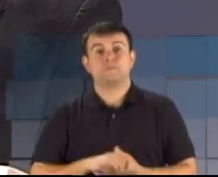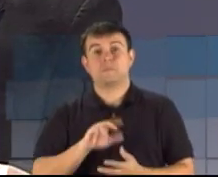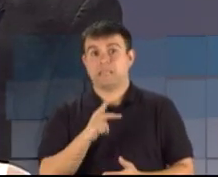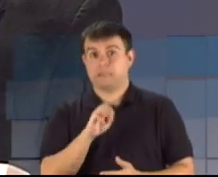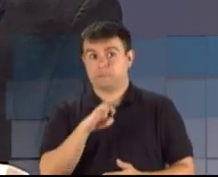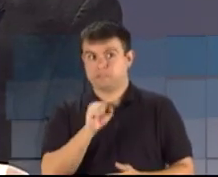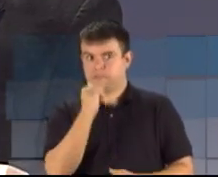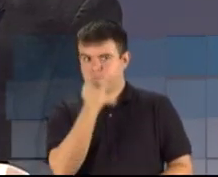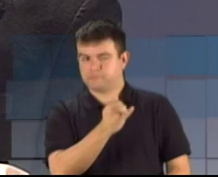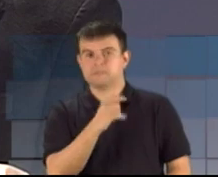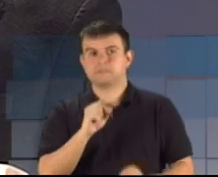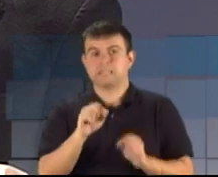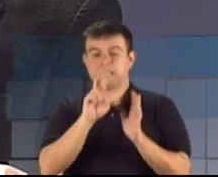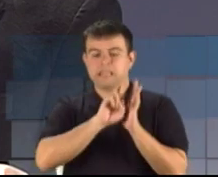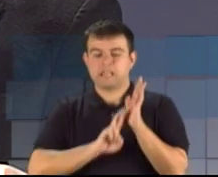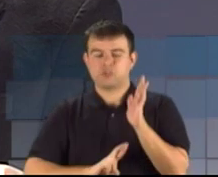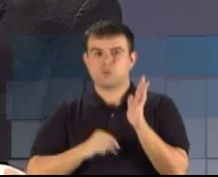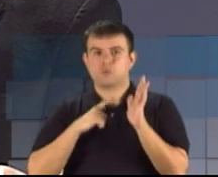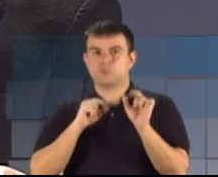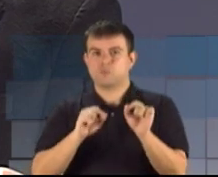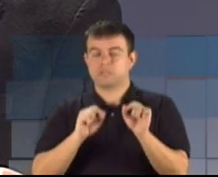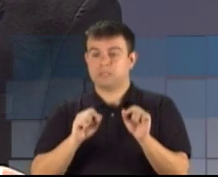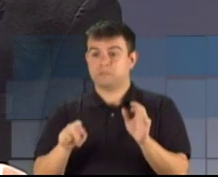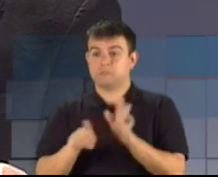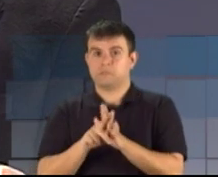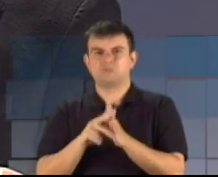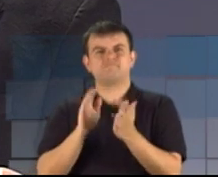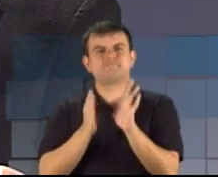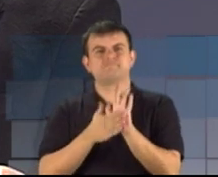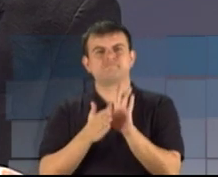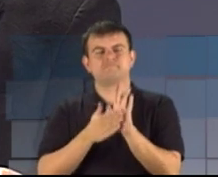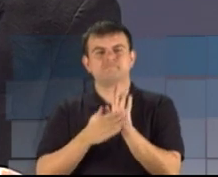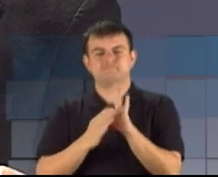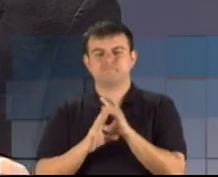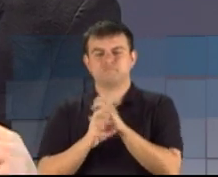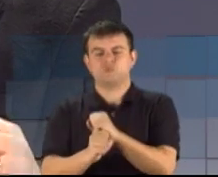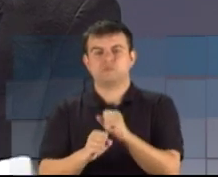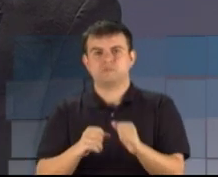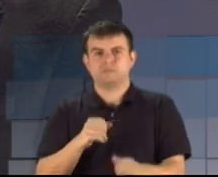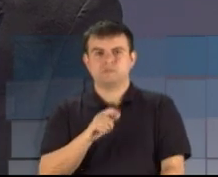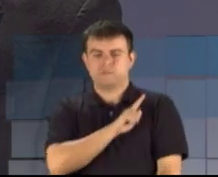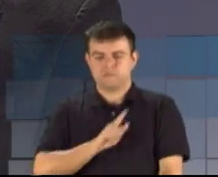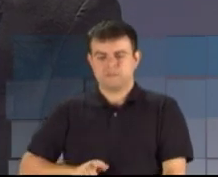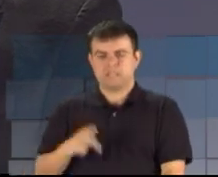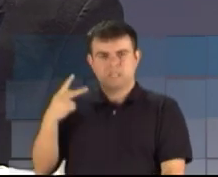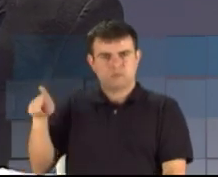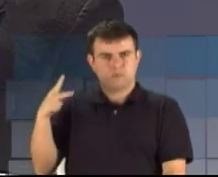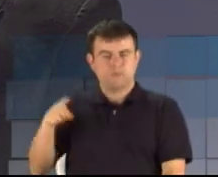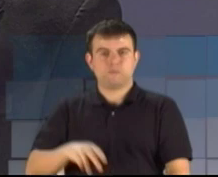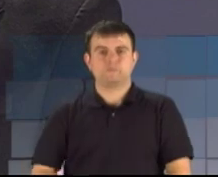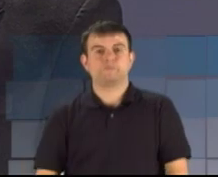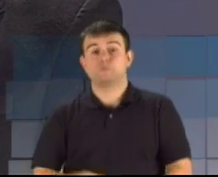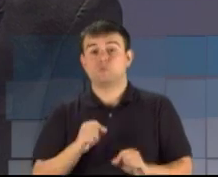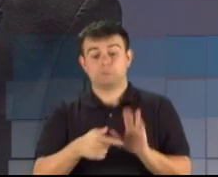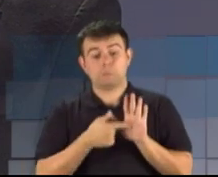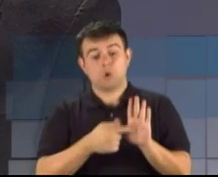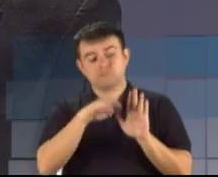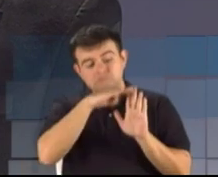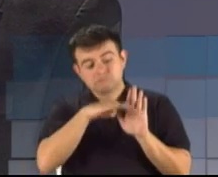relatório do parecer prévio de contas do governador de 2013 na saúde. O que que aponta?